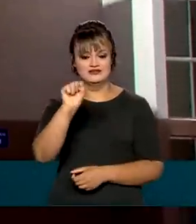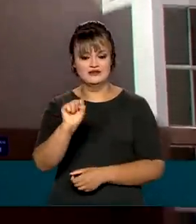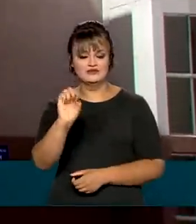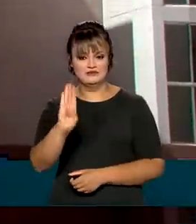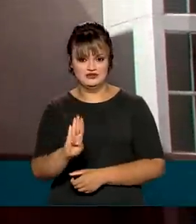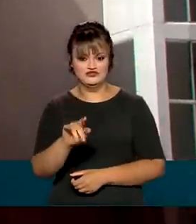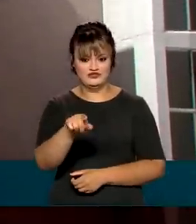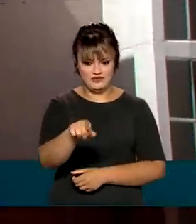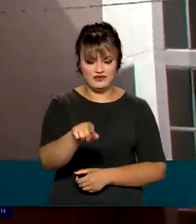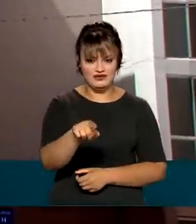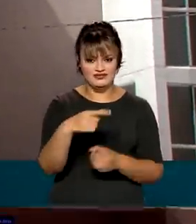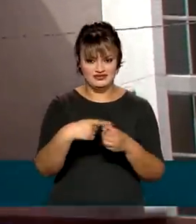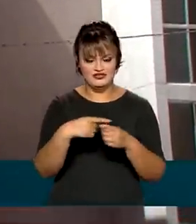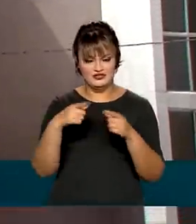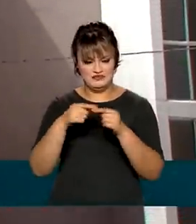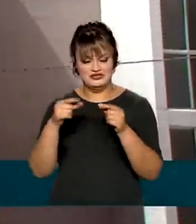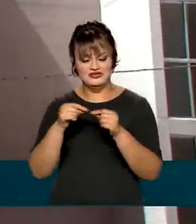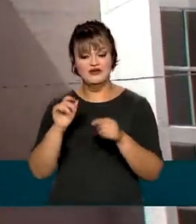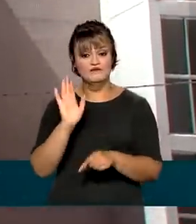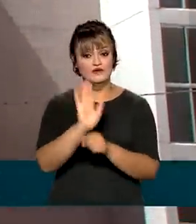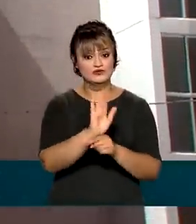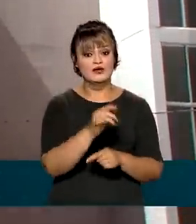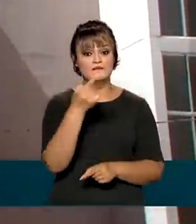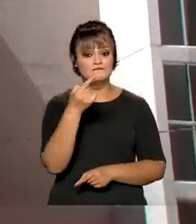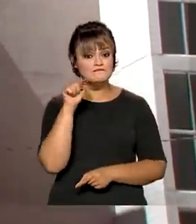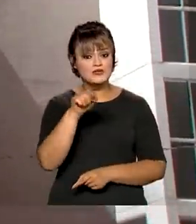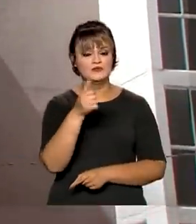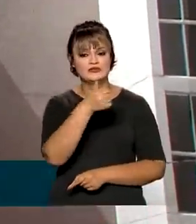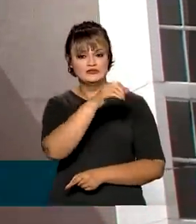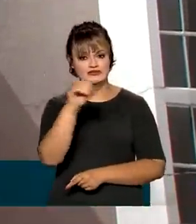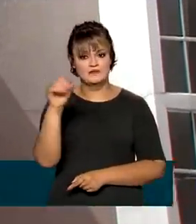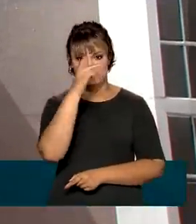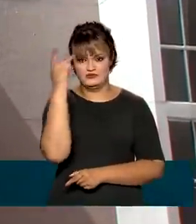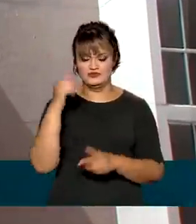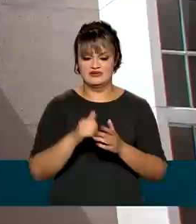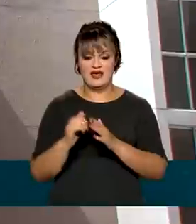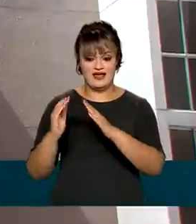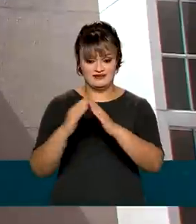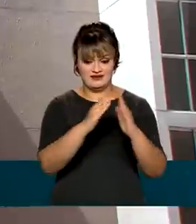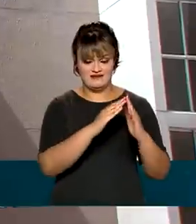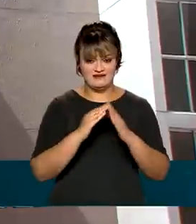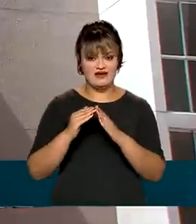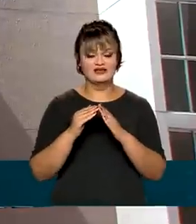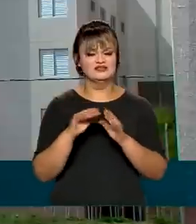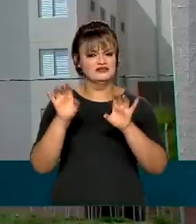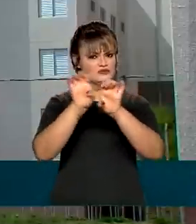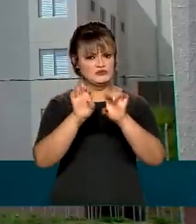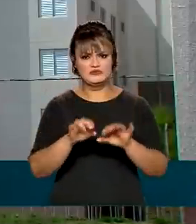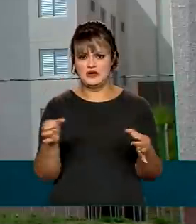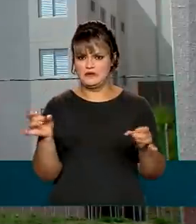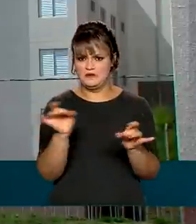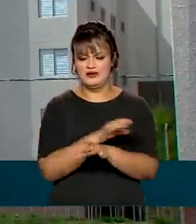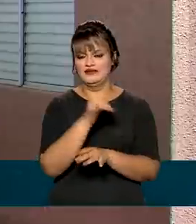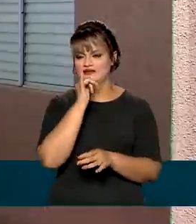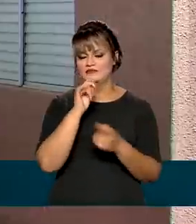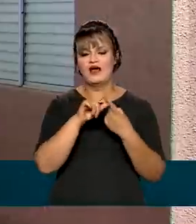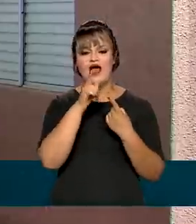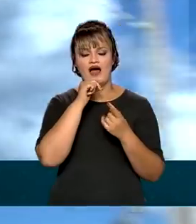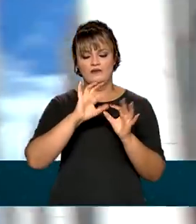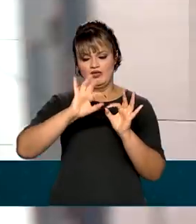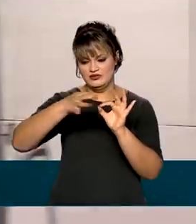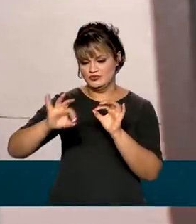Distrito Federal, vão beneficiar cerca de 1.100 pessoas. O condomínio tem infraestrutura completa, que inclui água,